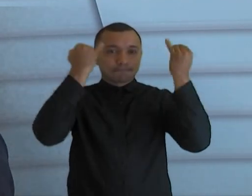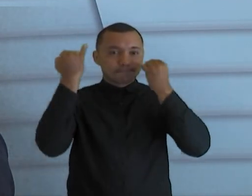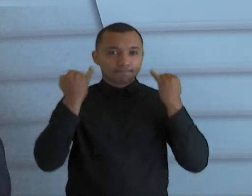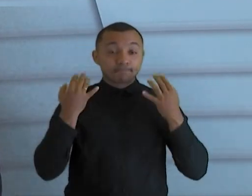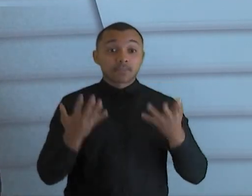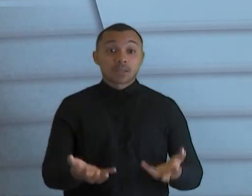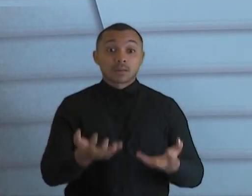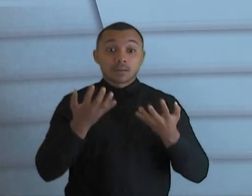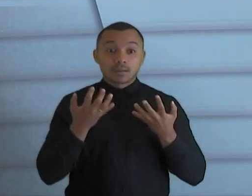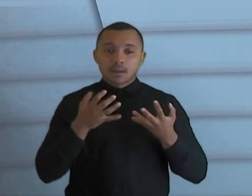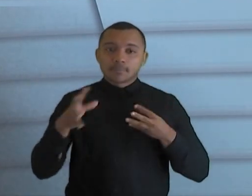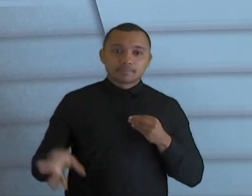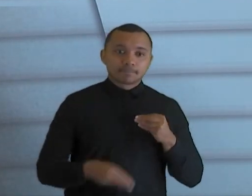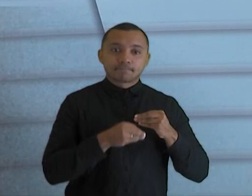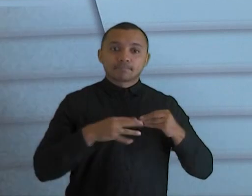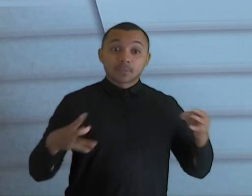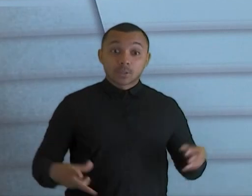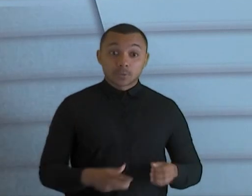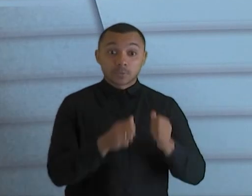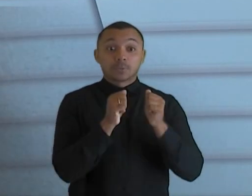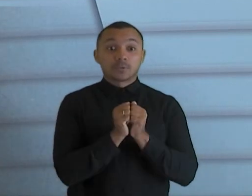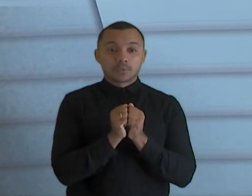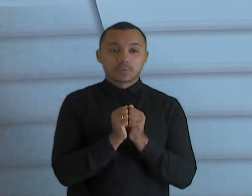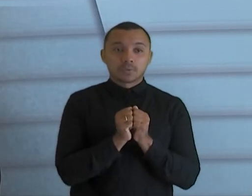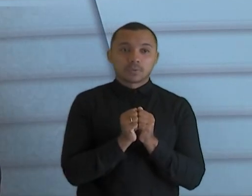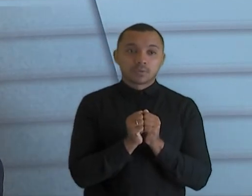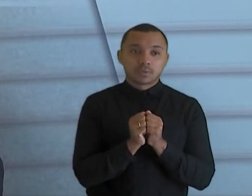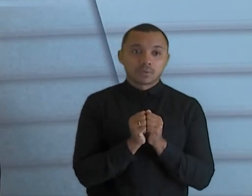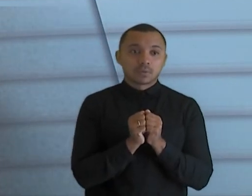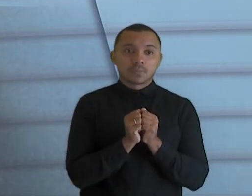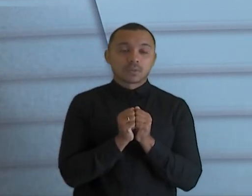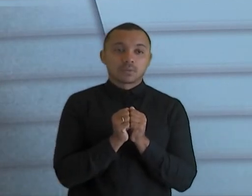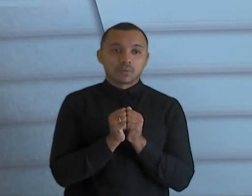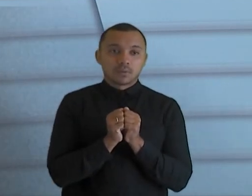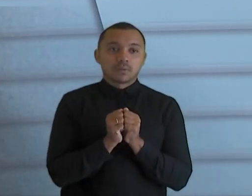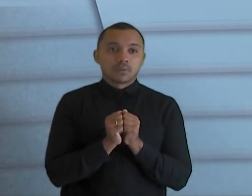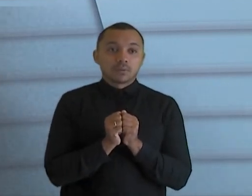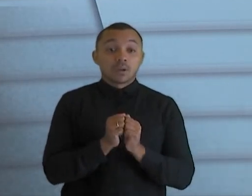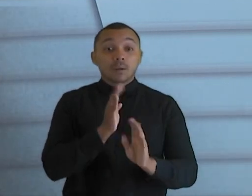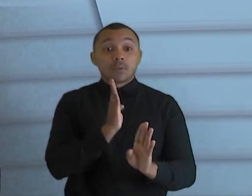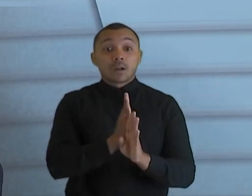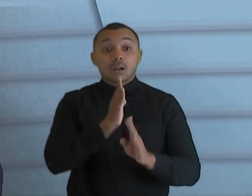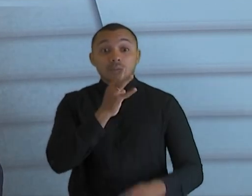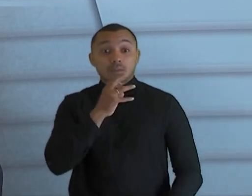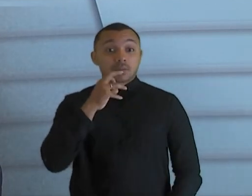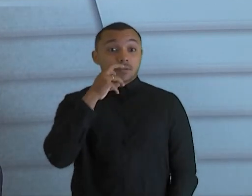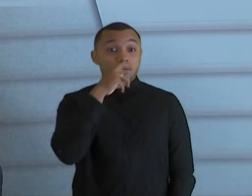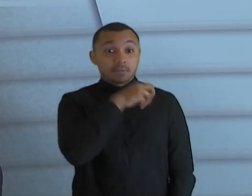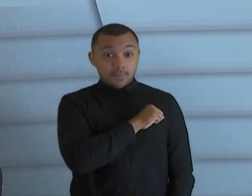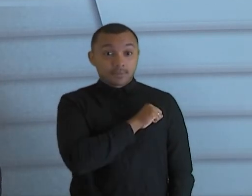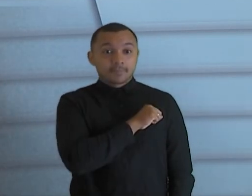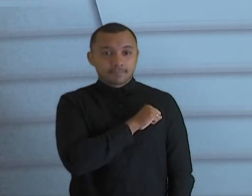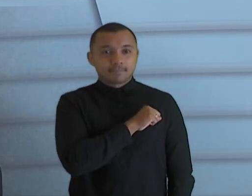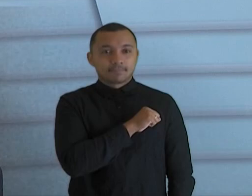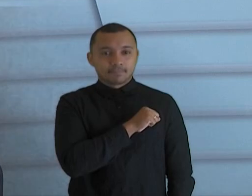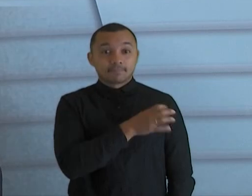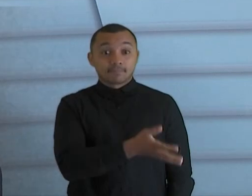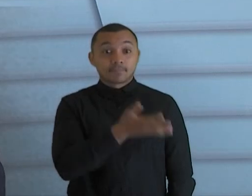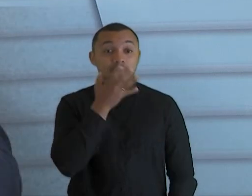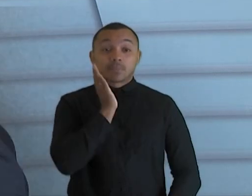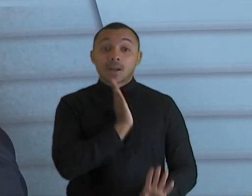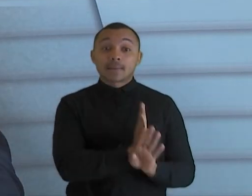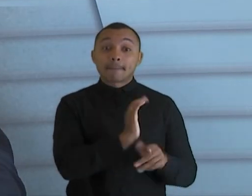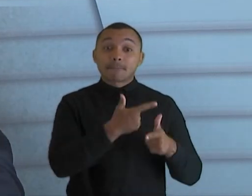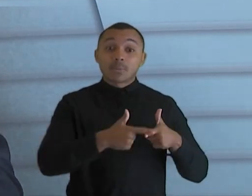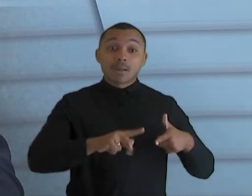incrementar esse pilar da tecnologia para que a gente possa agir antes da questão acontecer, antes do problema ocorrer,